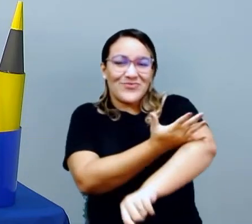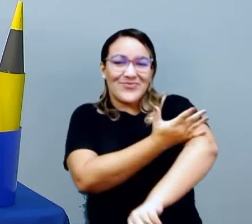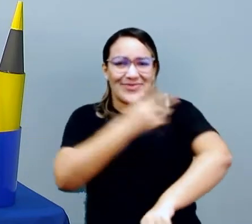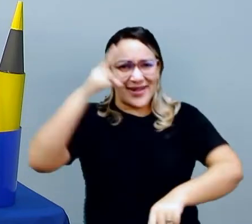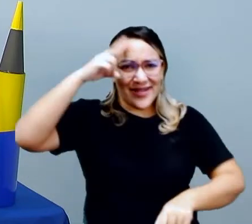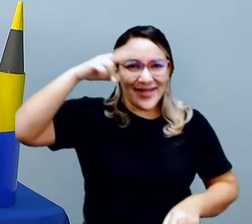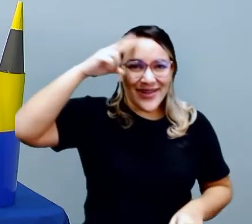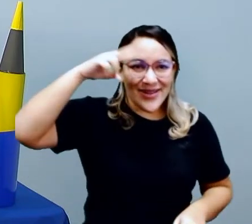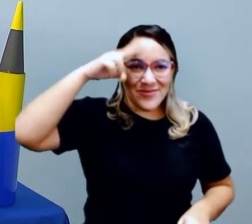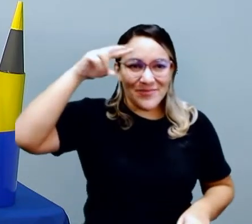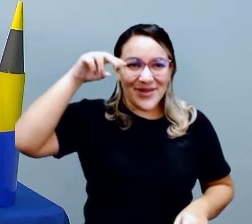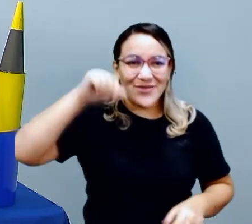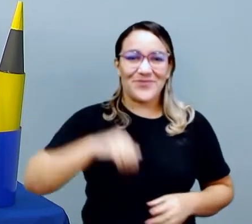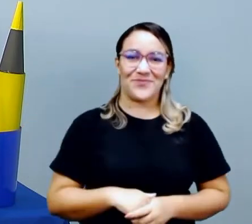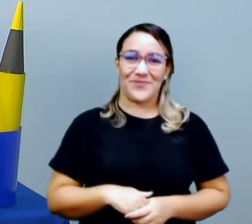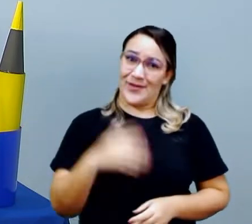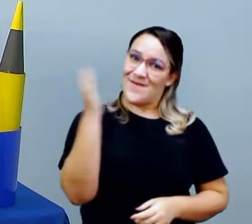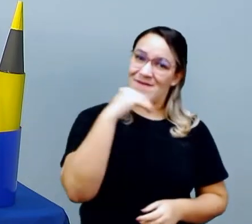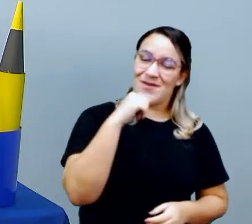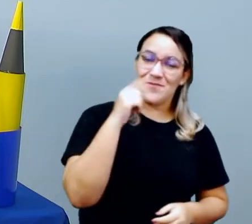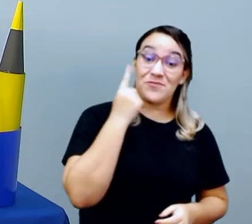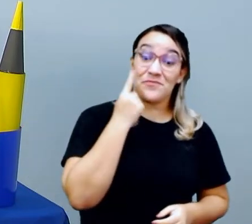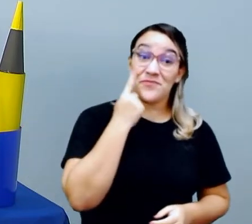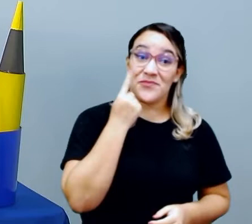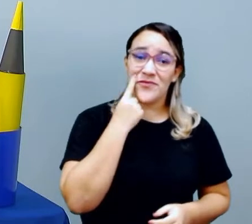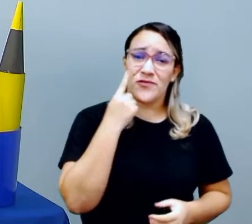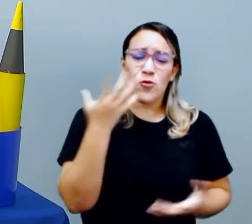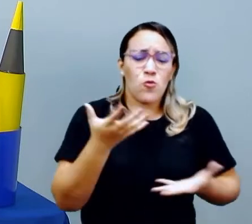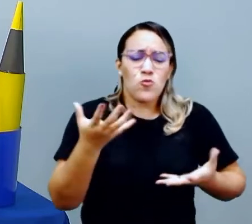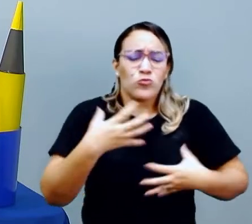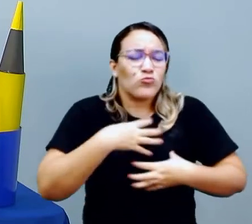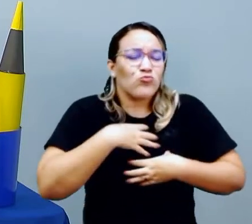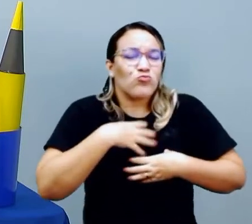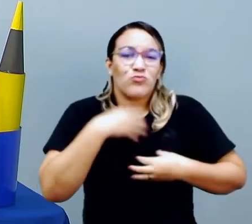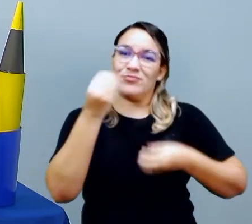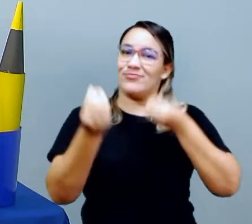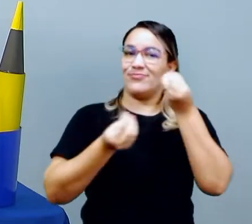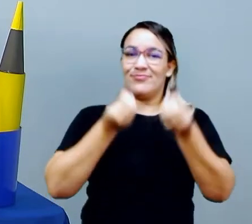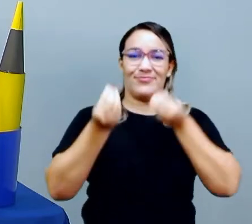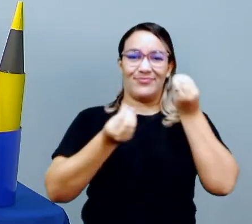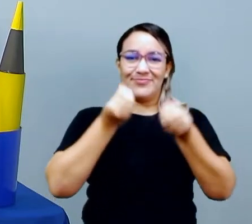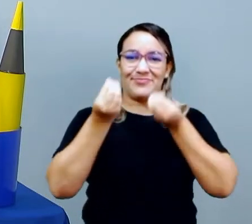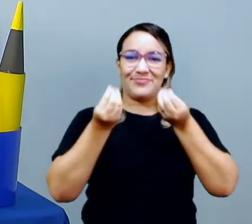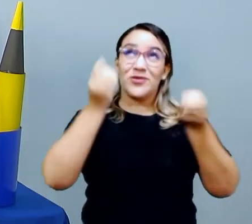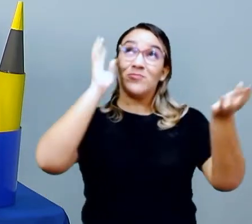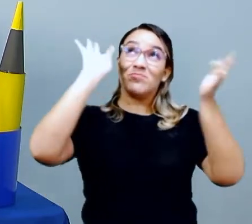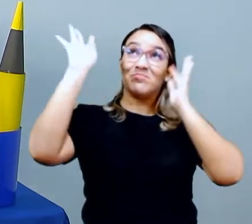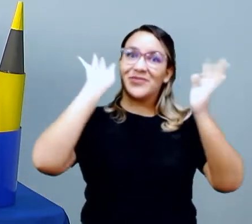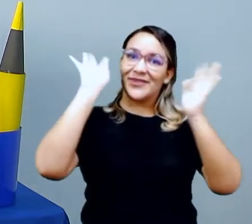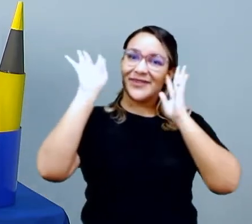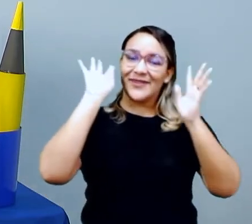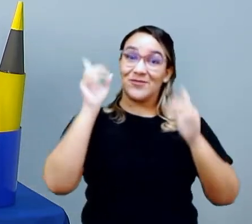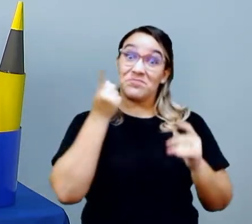Vocês lembram dela? Vamos ver como é que vocês estão se sentindo hoje, tá? Vamos pensar.